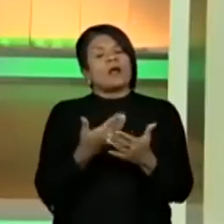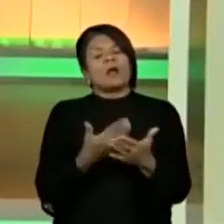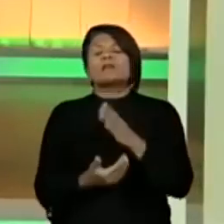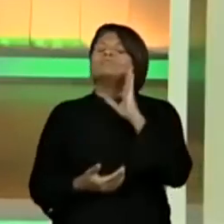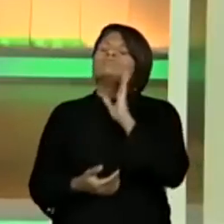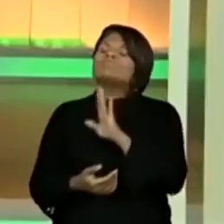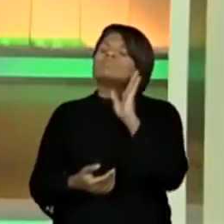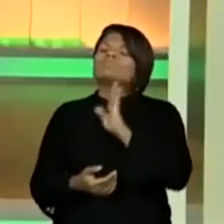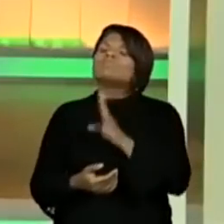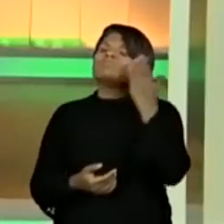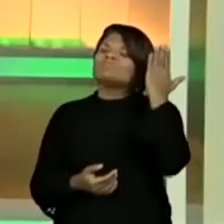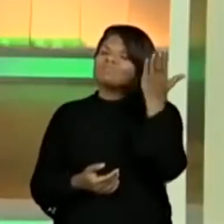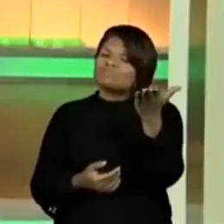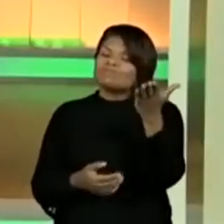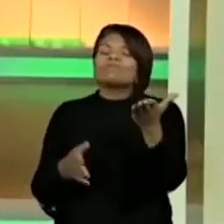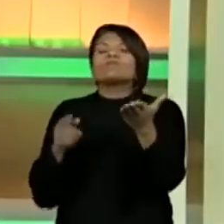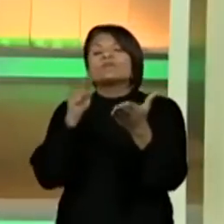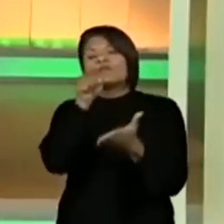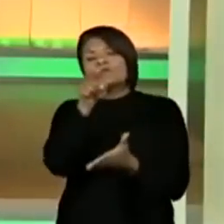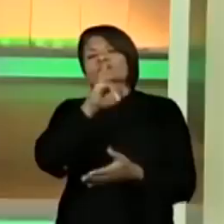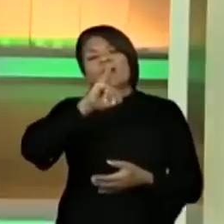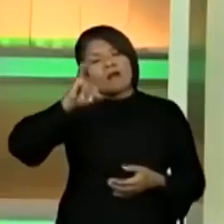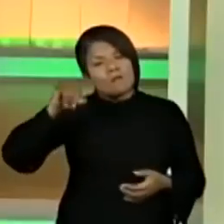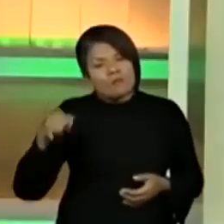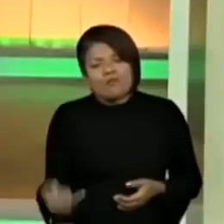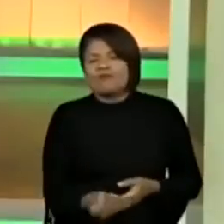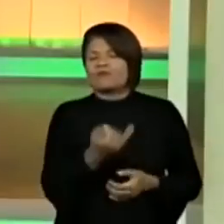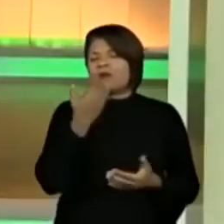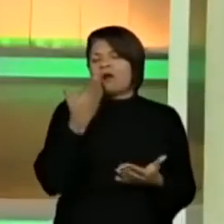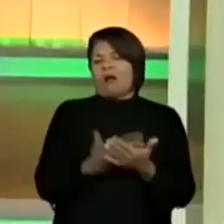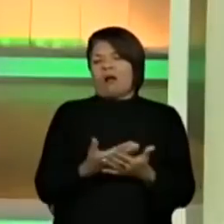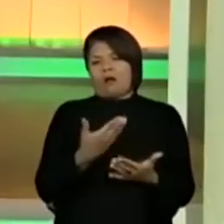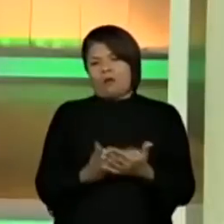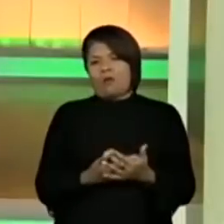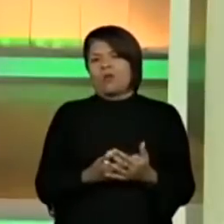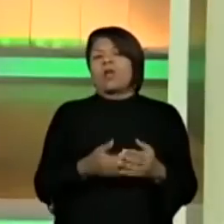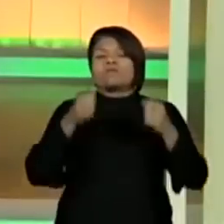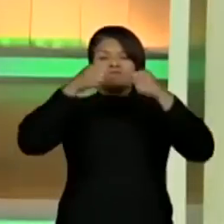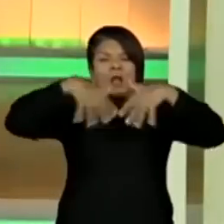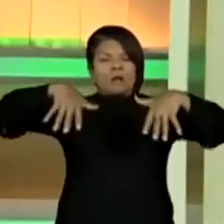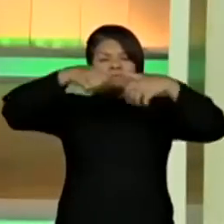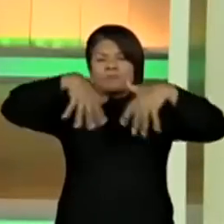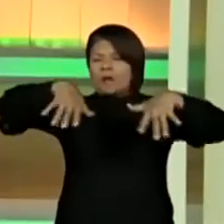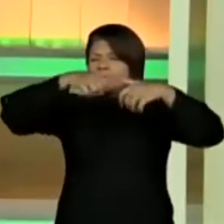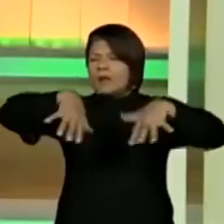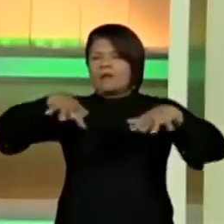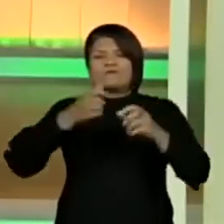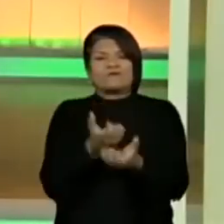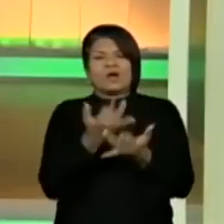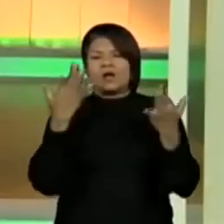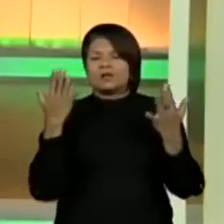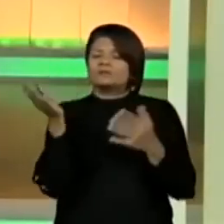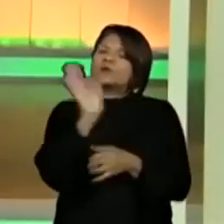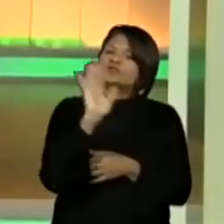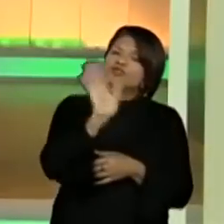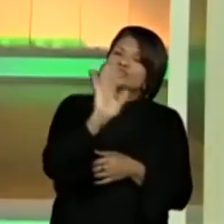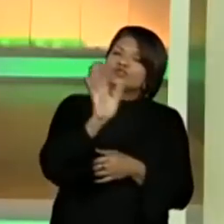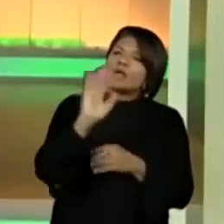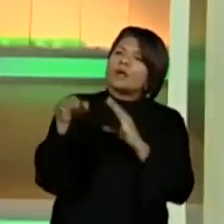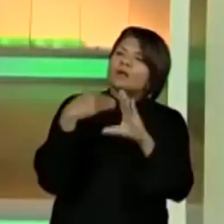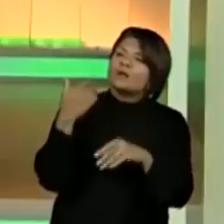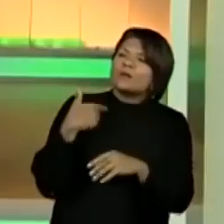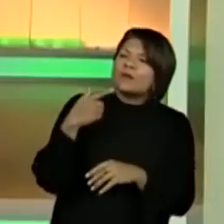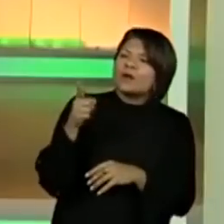bacana, que vocês tenham aproveitado, que vocês façam muito mapas mentais. Manda um tchau para mim que eu quero ver.